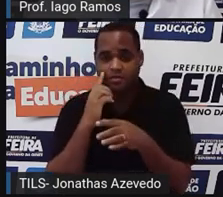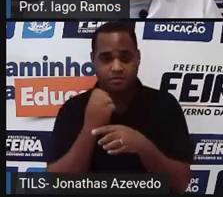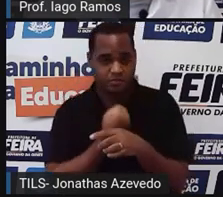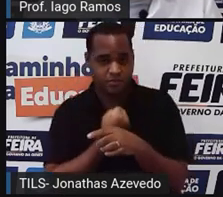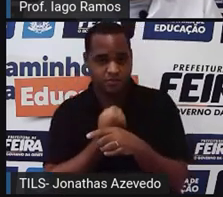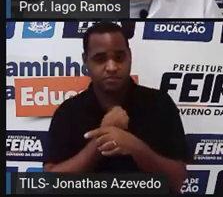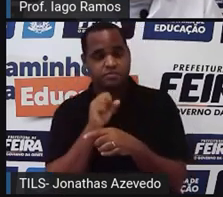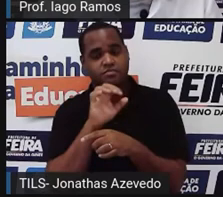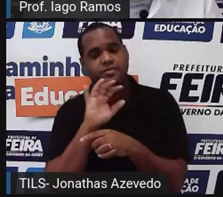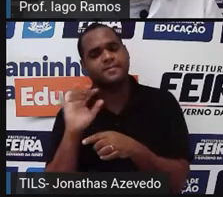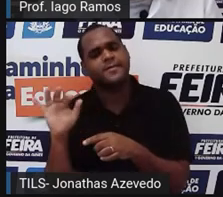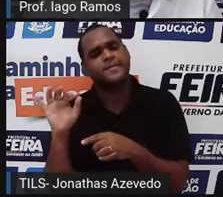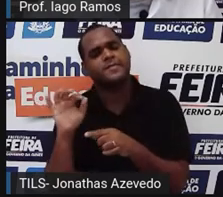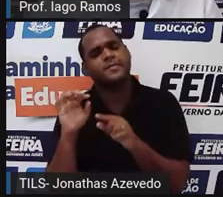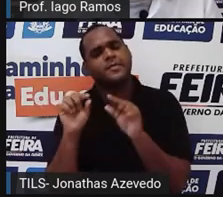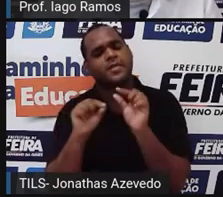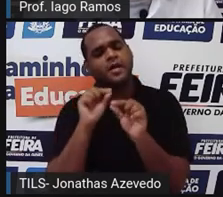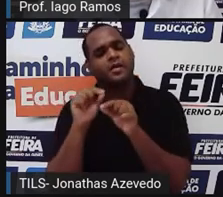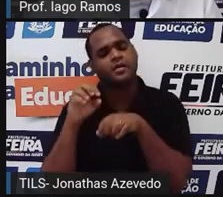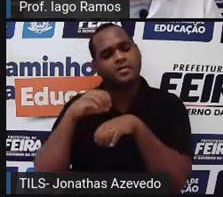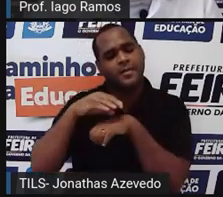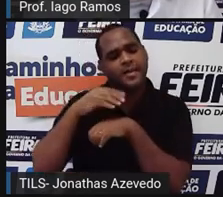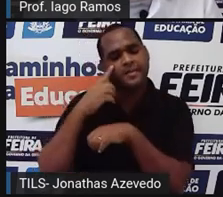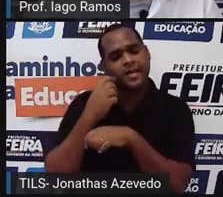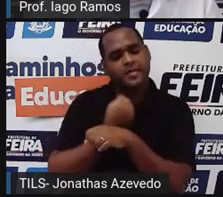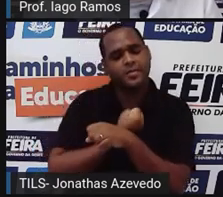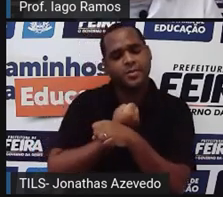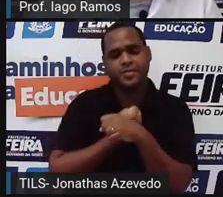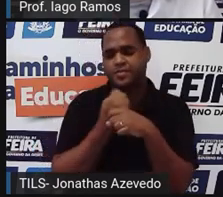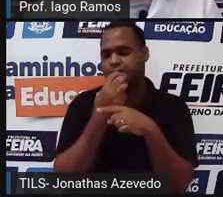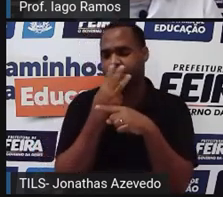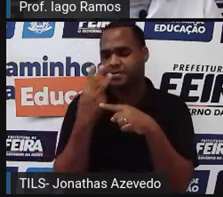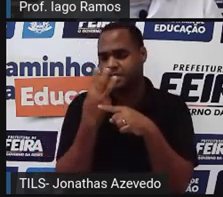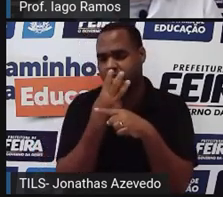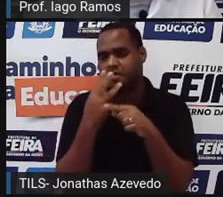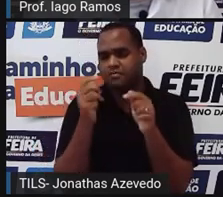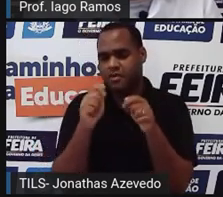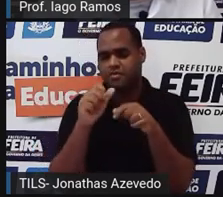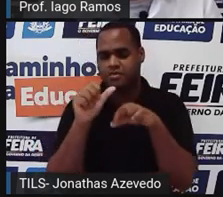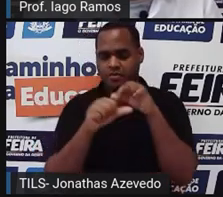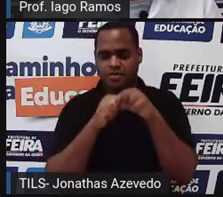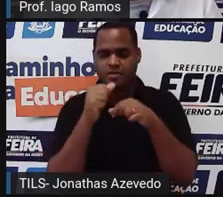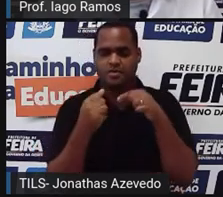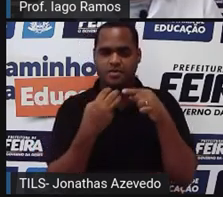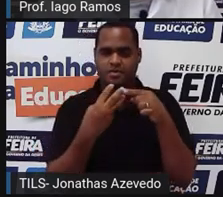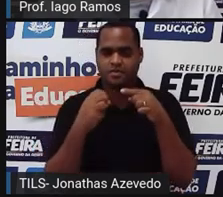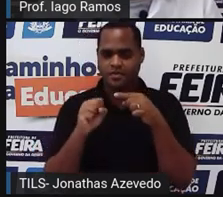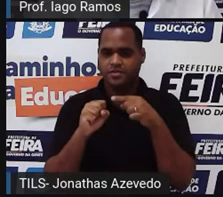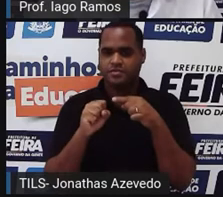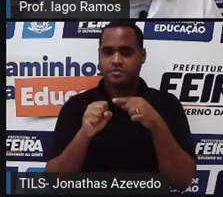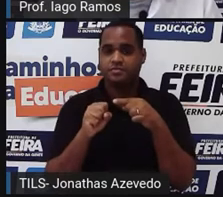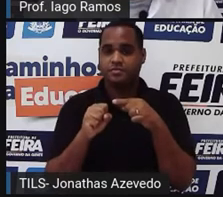essa razão, é só pegar esse número de cima e dividir pelo de baixo, tá? Então, fazendo 33